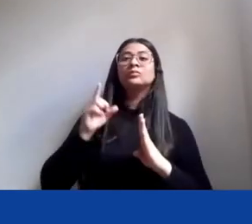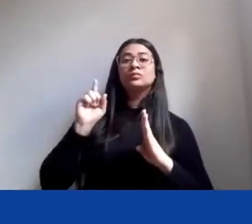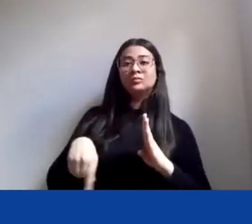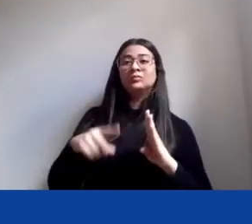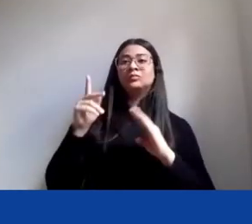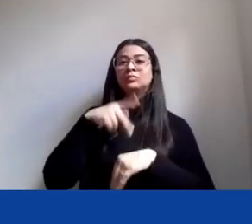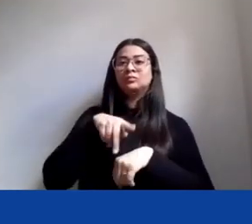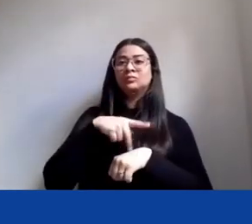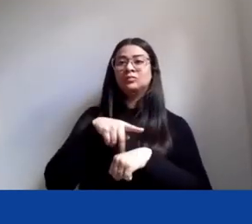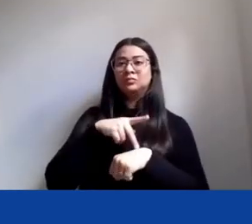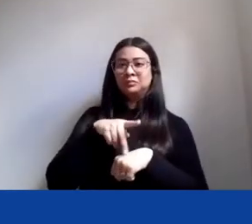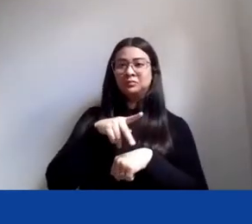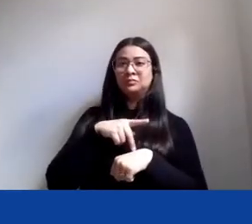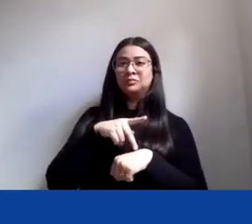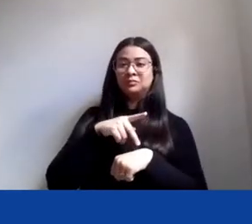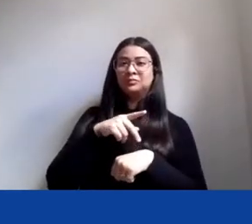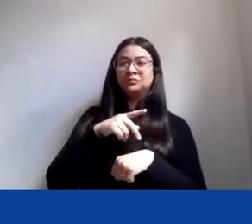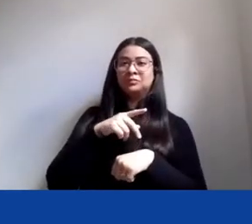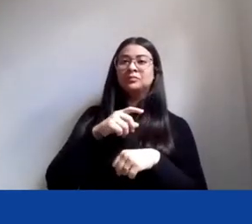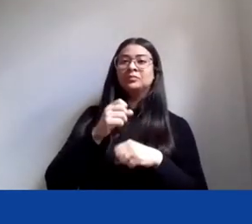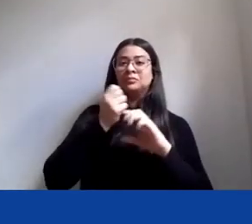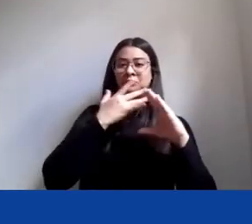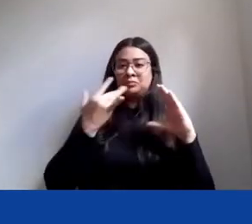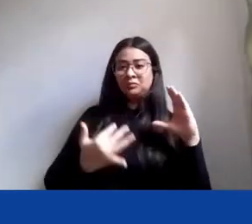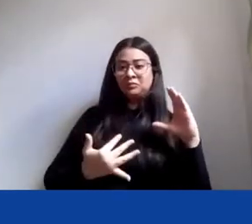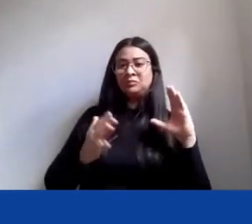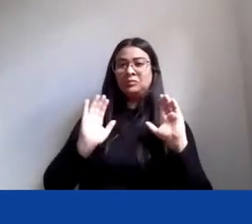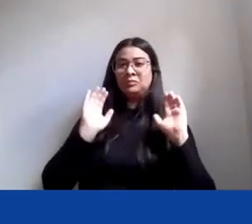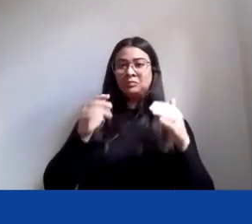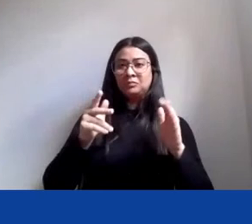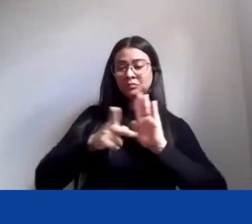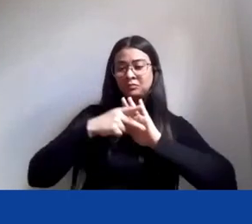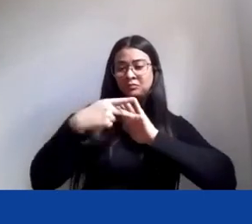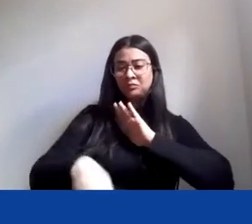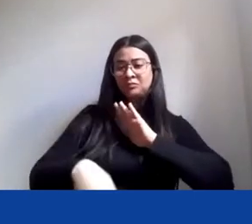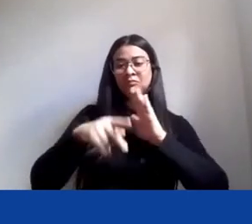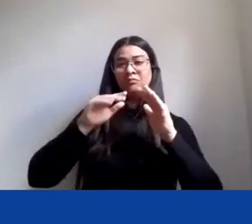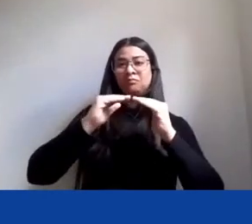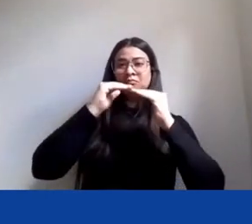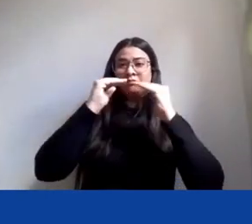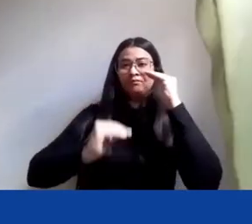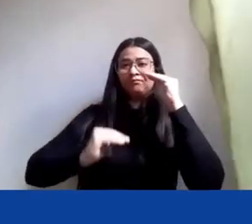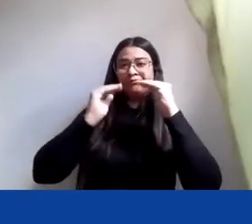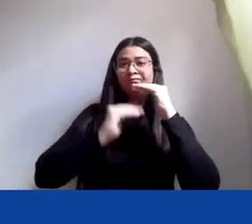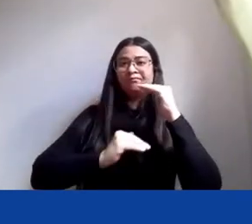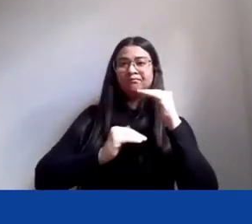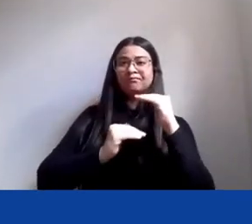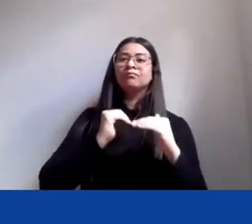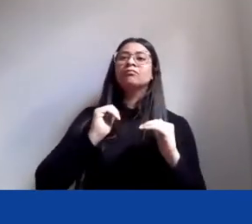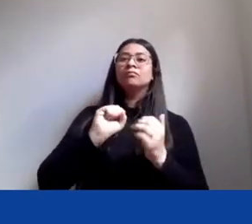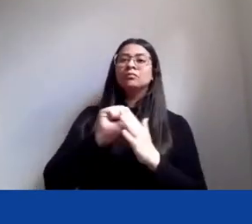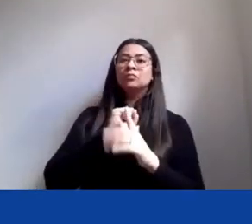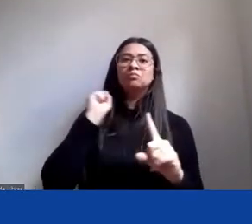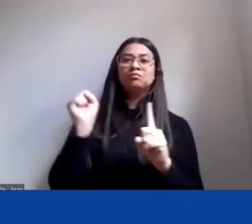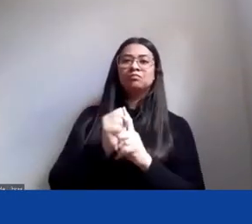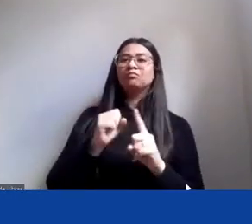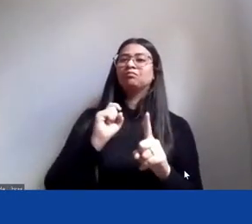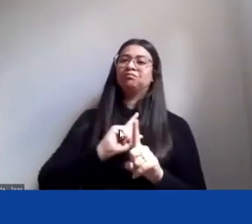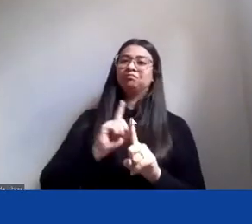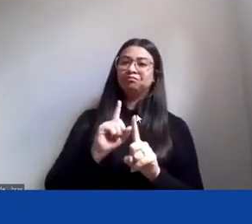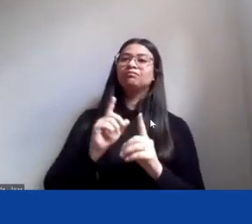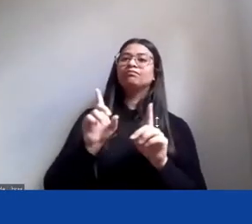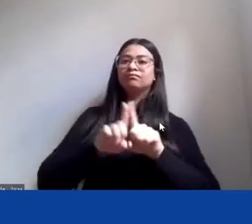intrinsecamente caracterizado pelas desigualdades e pelas injustiças sociais, experimentando hoje um